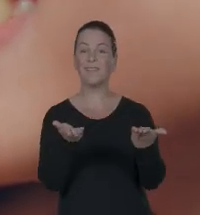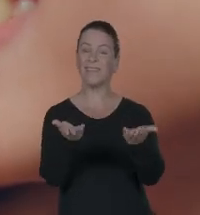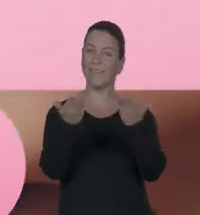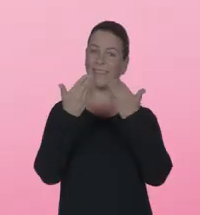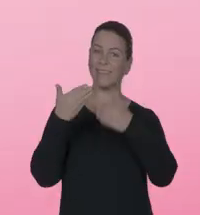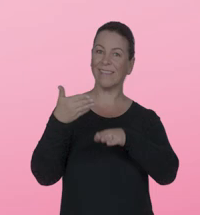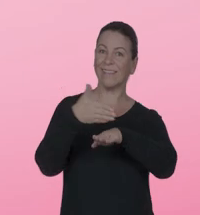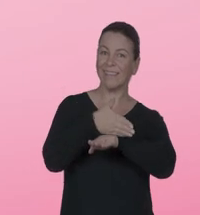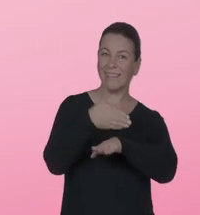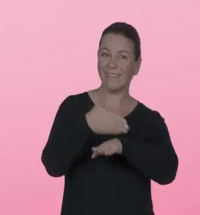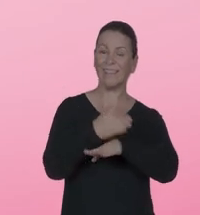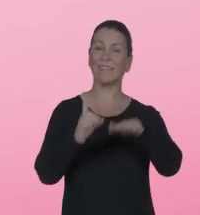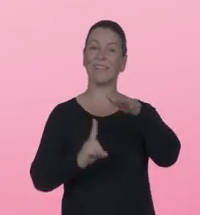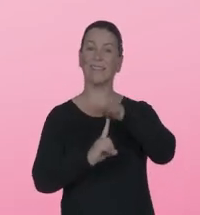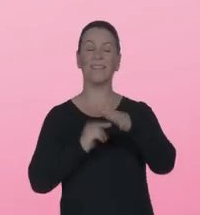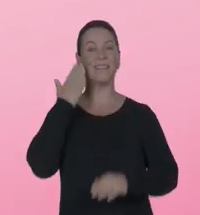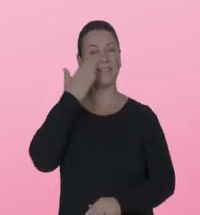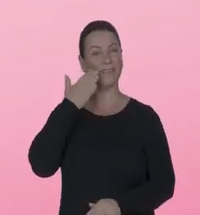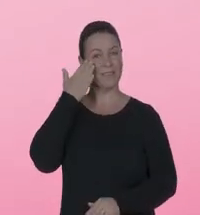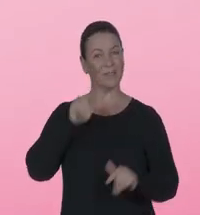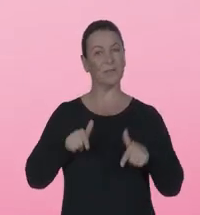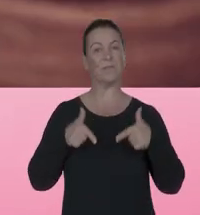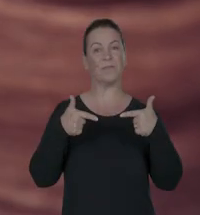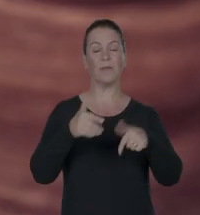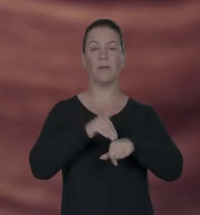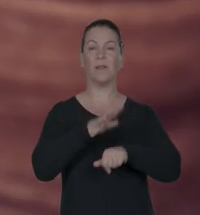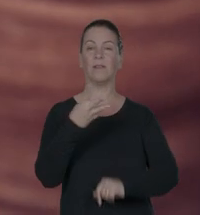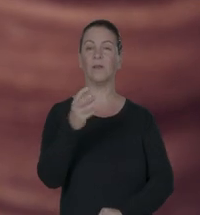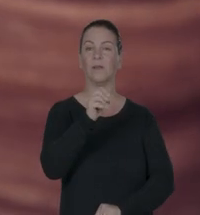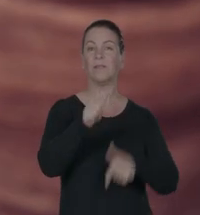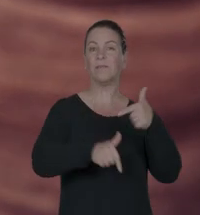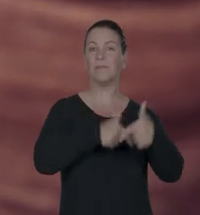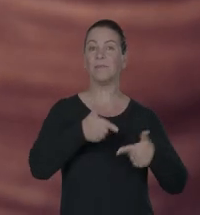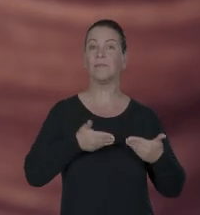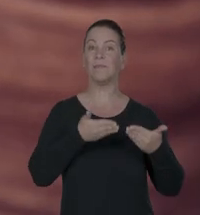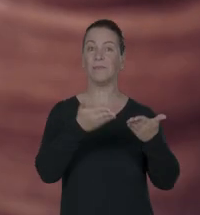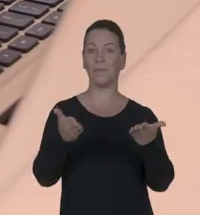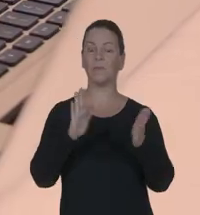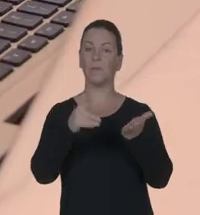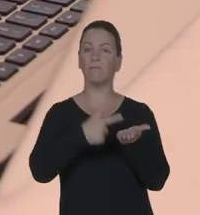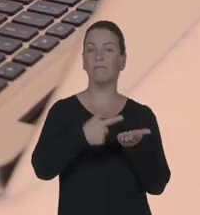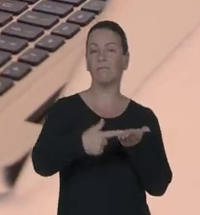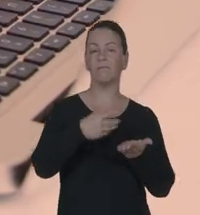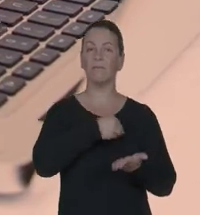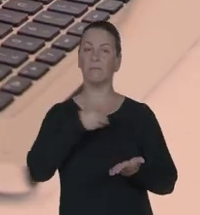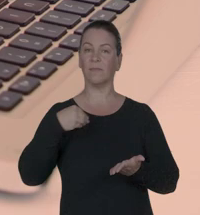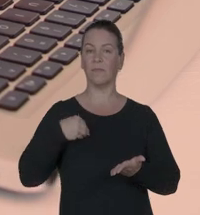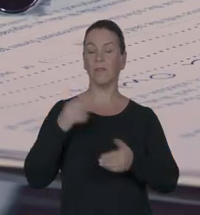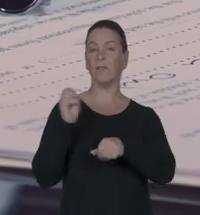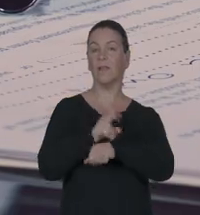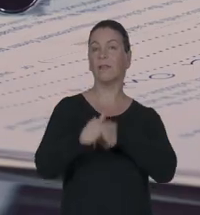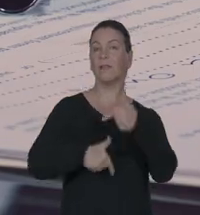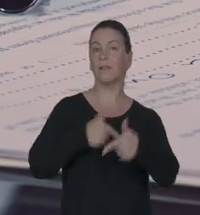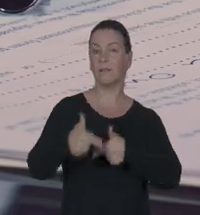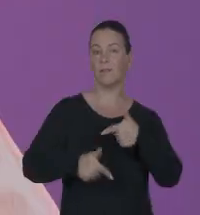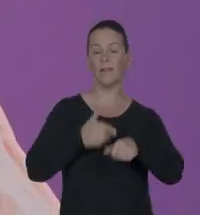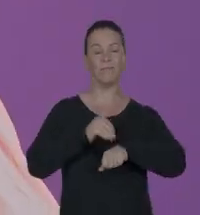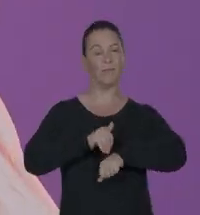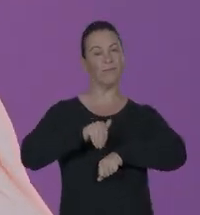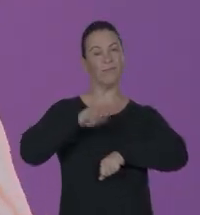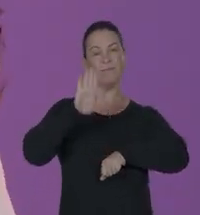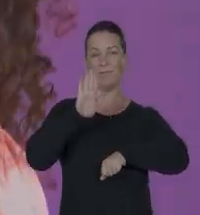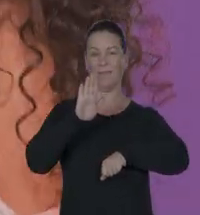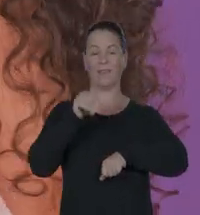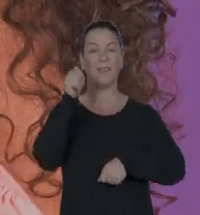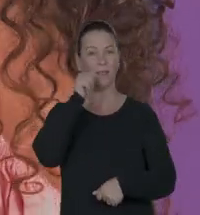é nossa convidada para o Paraná Rosa em ação! Serão mais de 40 serviços ofertados, como agendamento de exames, vagas de emprego e